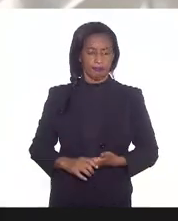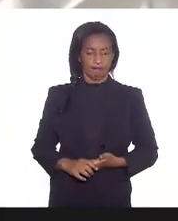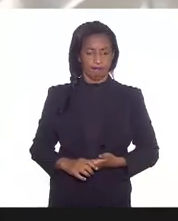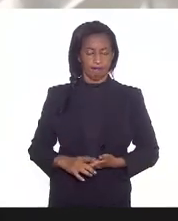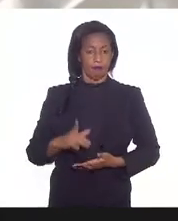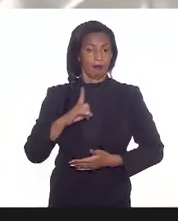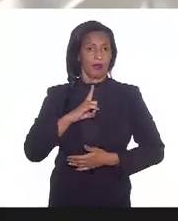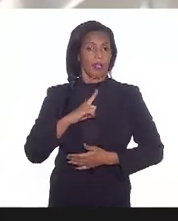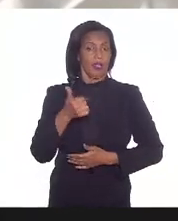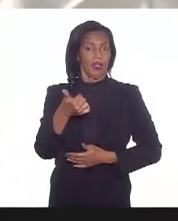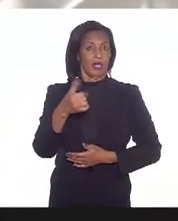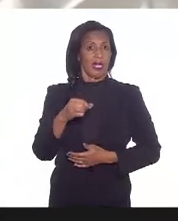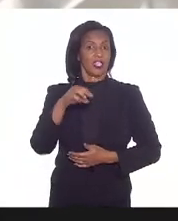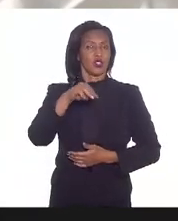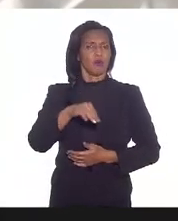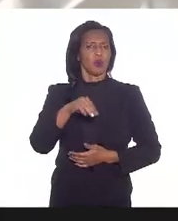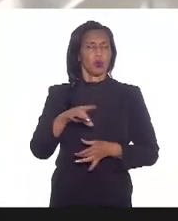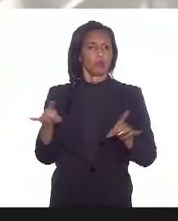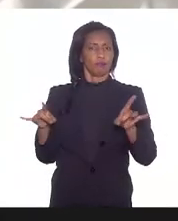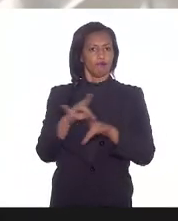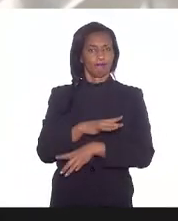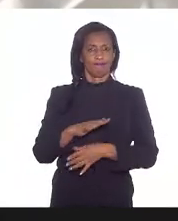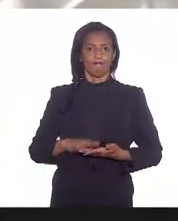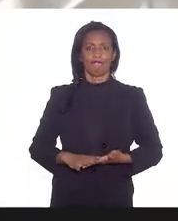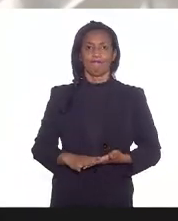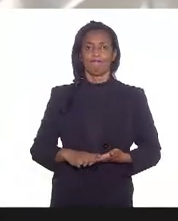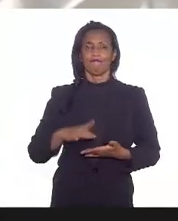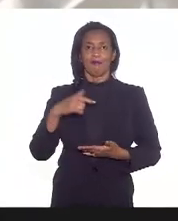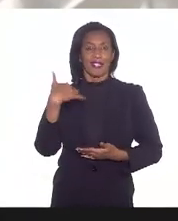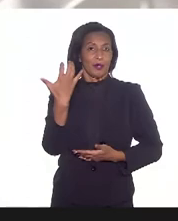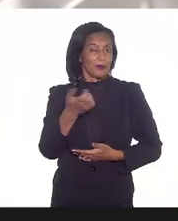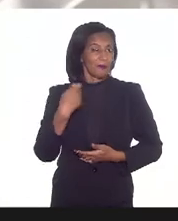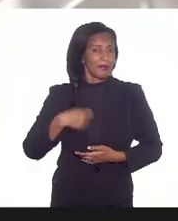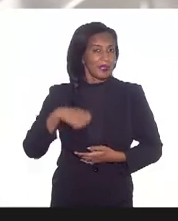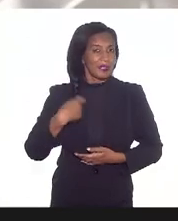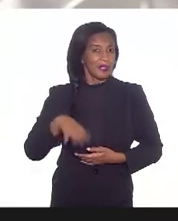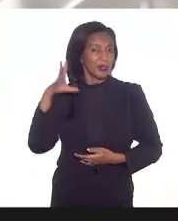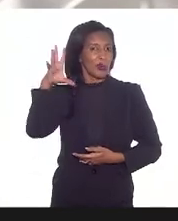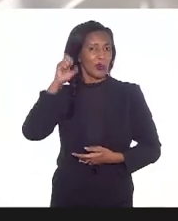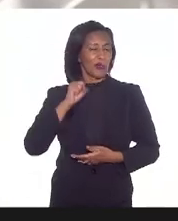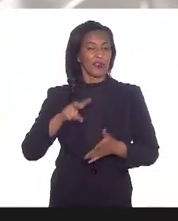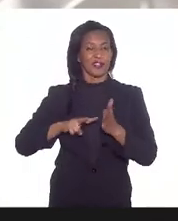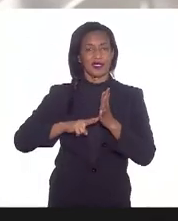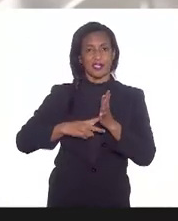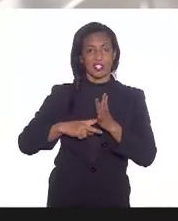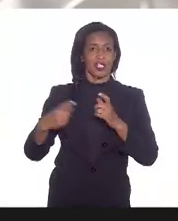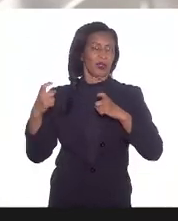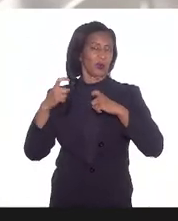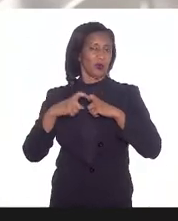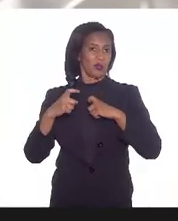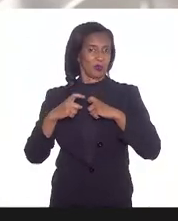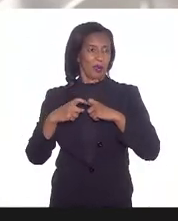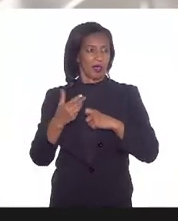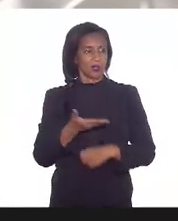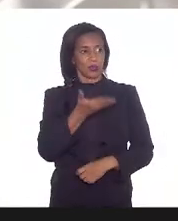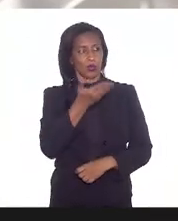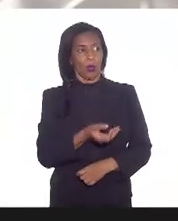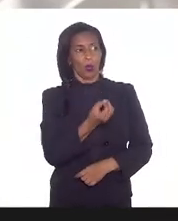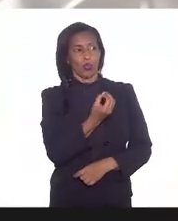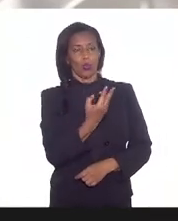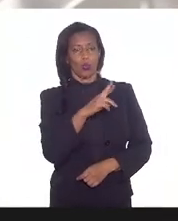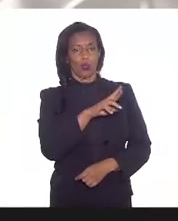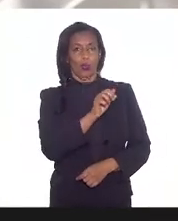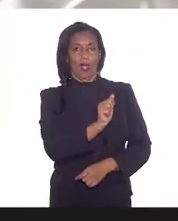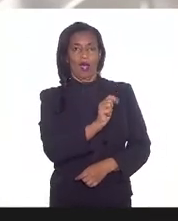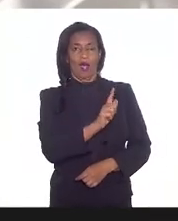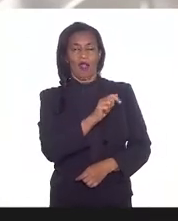tem dez minutinhos para terminar mas eu não queria deixar de ouvir aqui o sindicato dos médicos na figura do doutor Alexandre